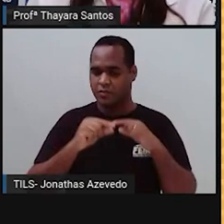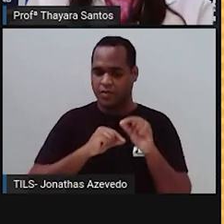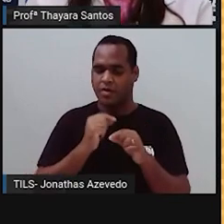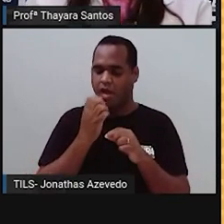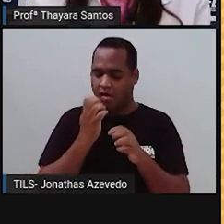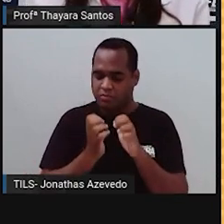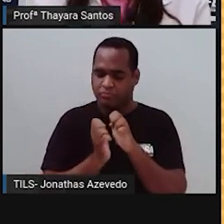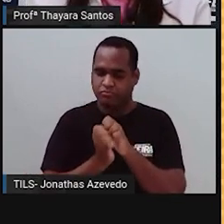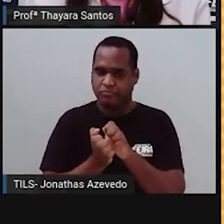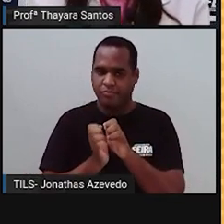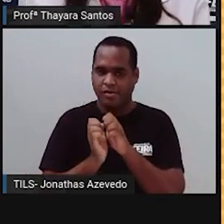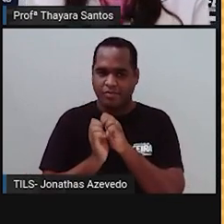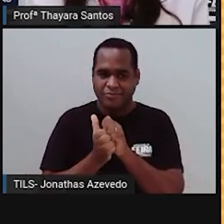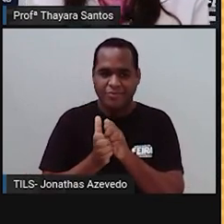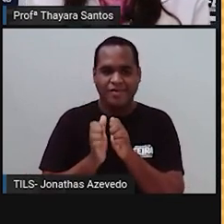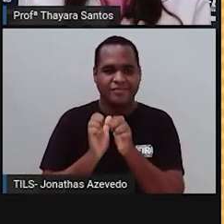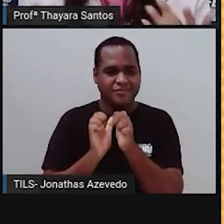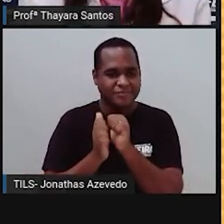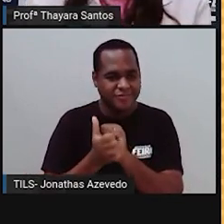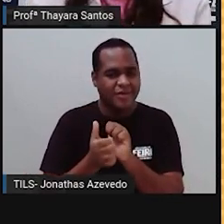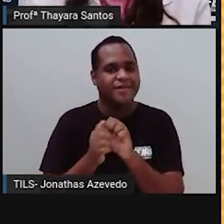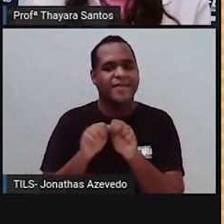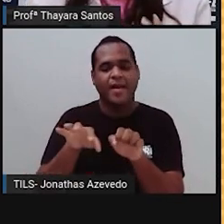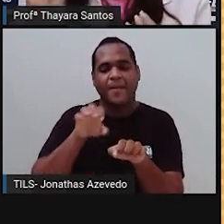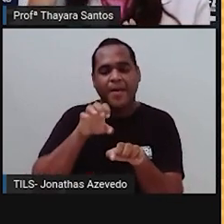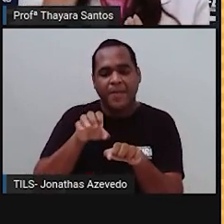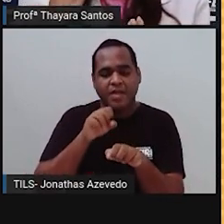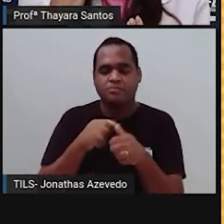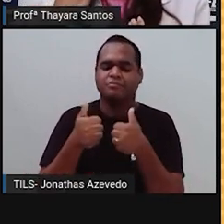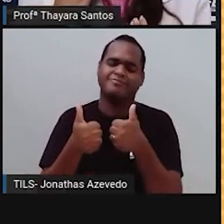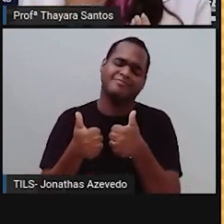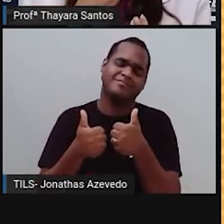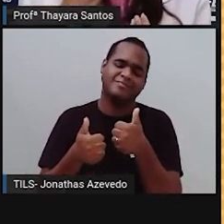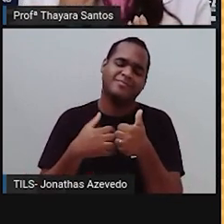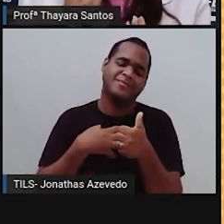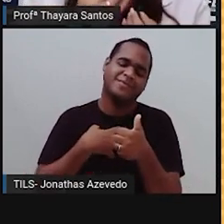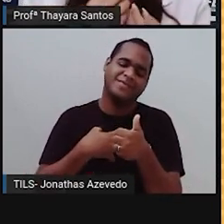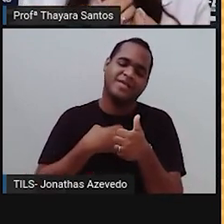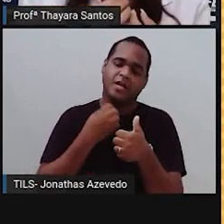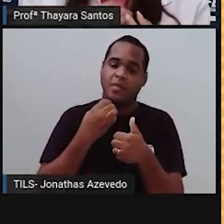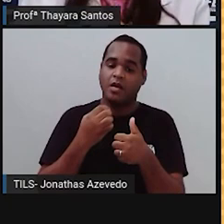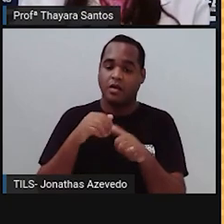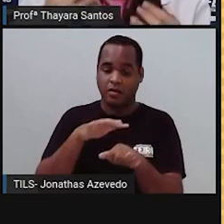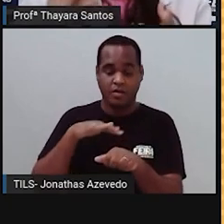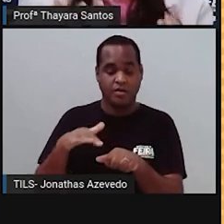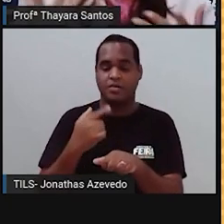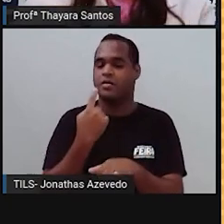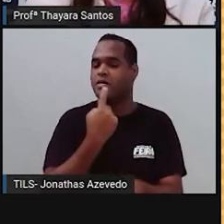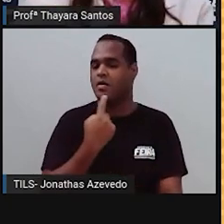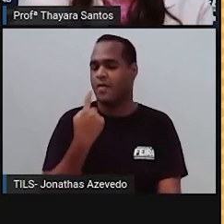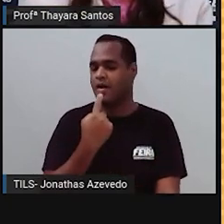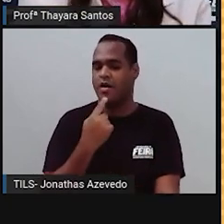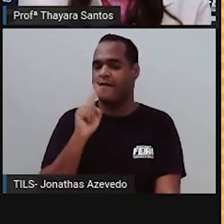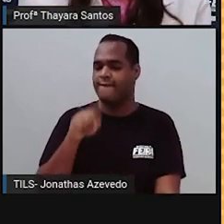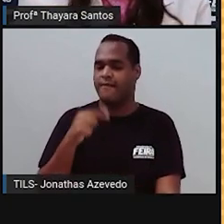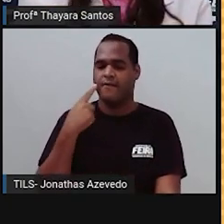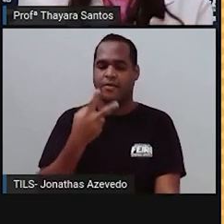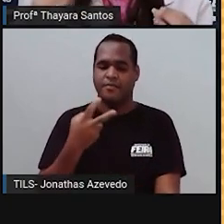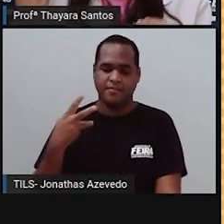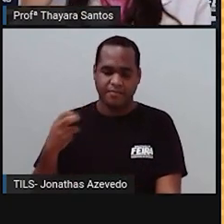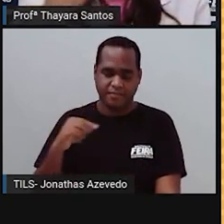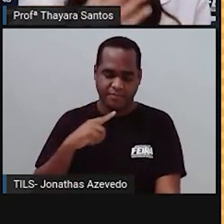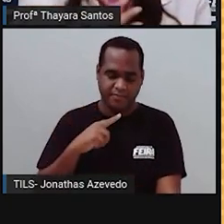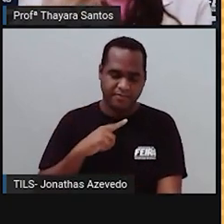os alimentos para poder perceber o sabor deles? Justamente por isso, porque a gente tem em cada região da nossa língua a percepção de sabores diferentes.